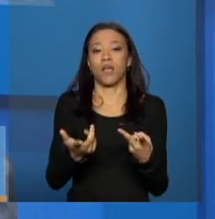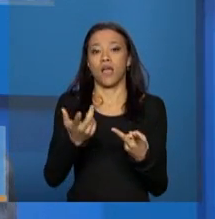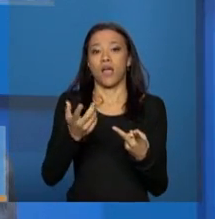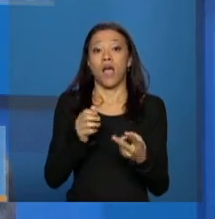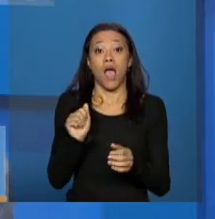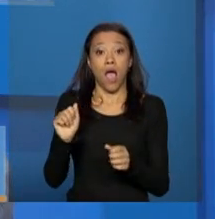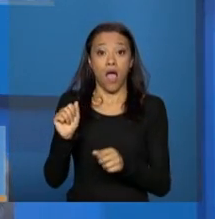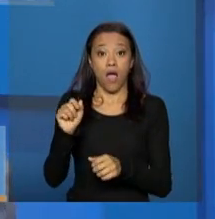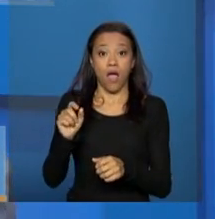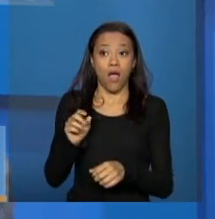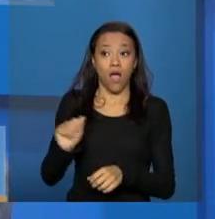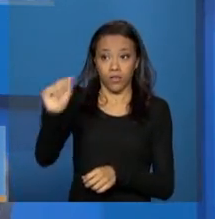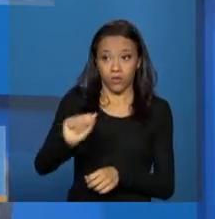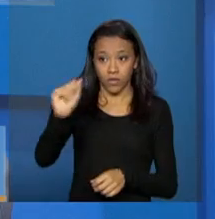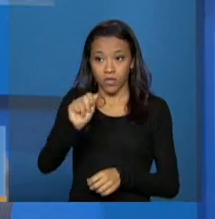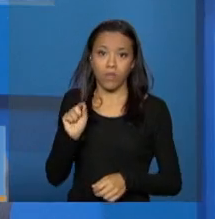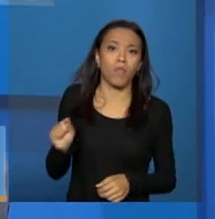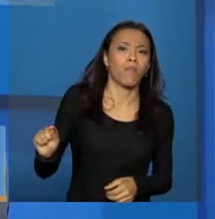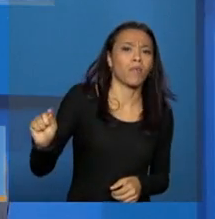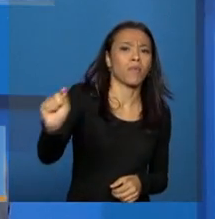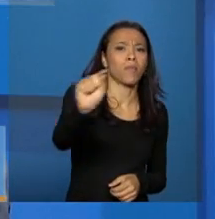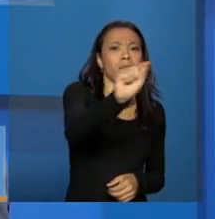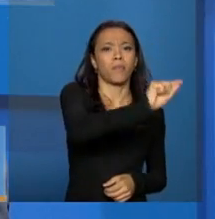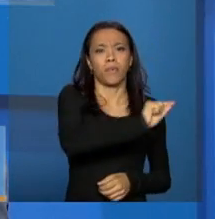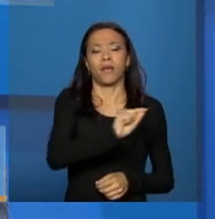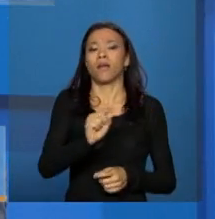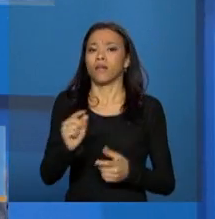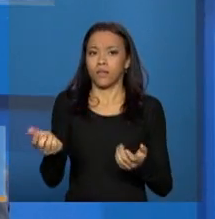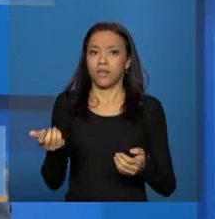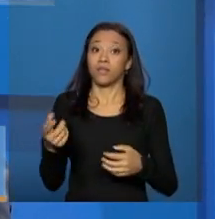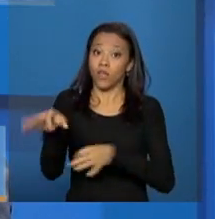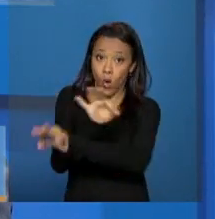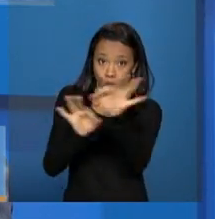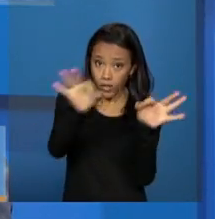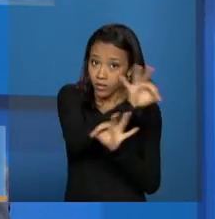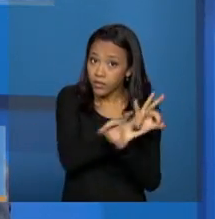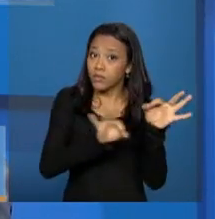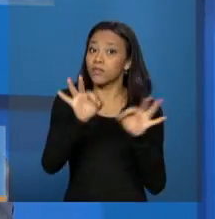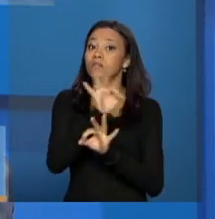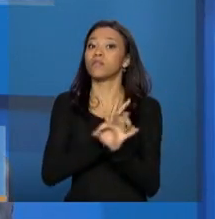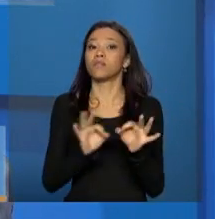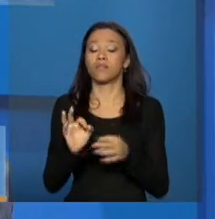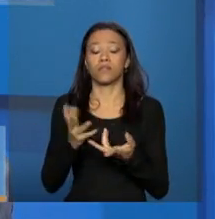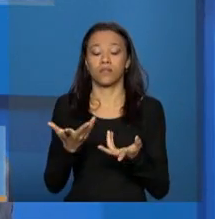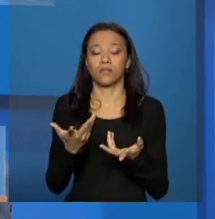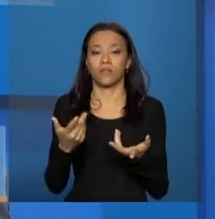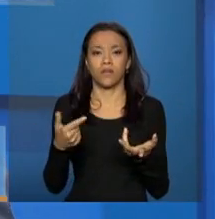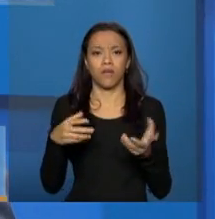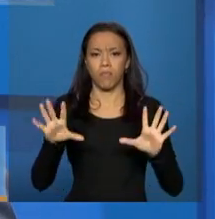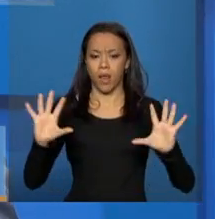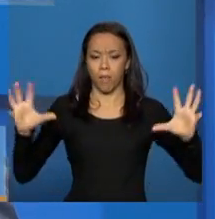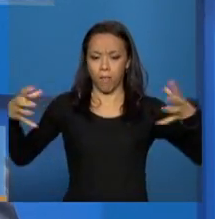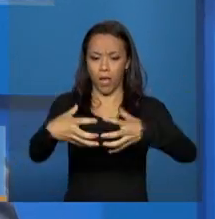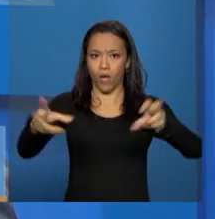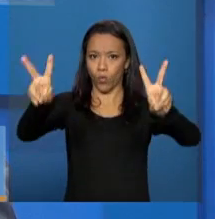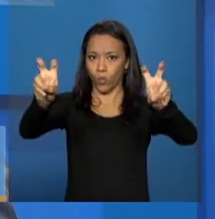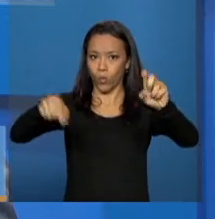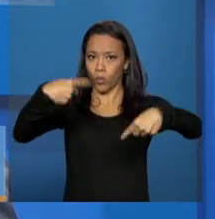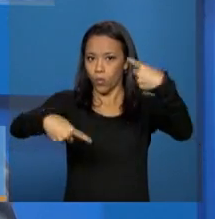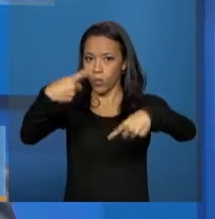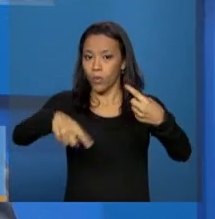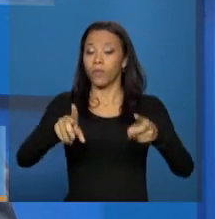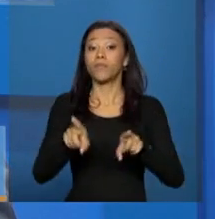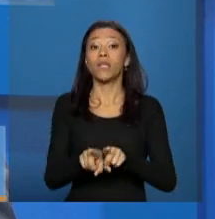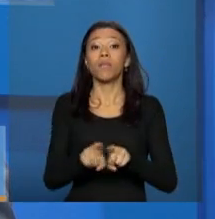entidades que prestam atendimento, que se organizam para o acompanhamento de todo esse debate, a gestão,